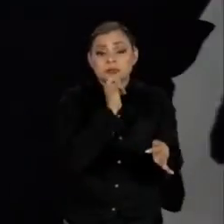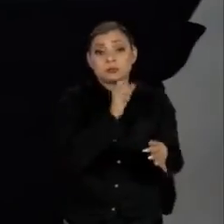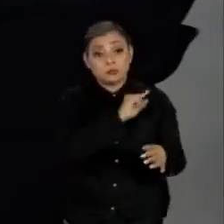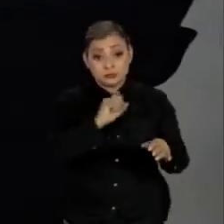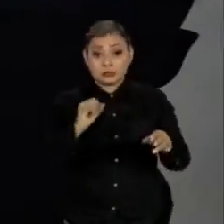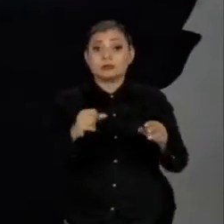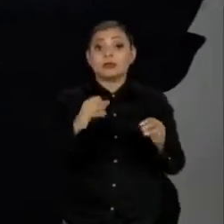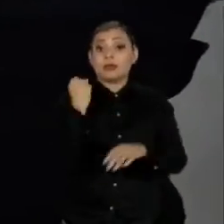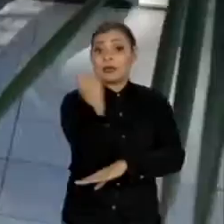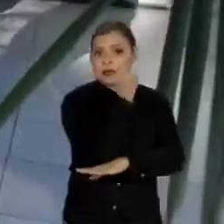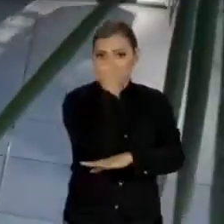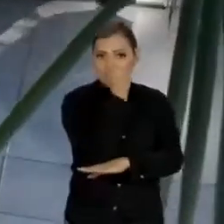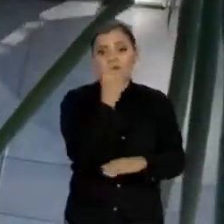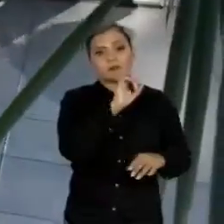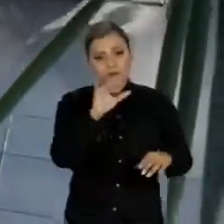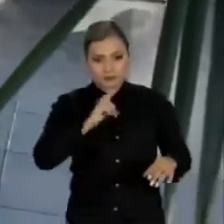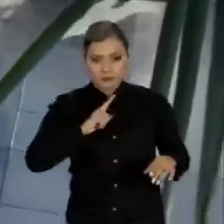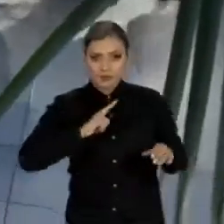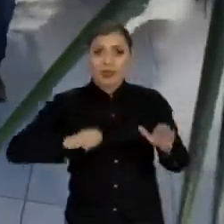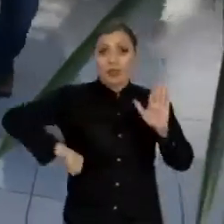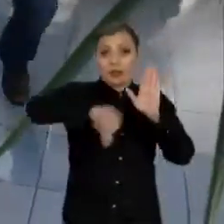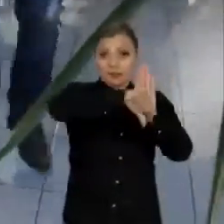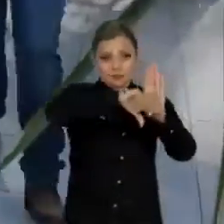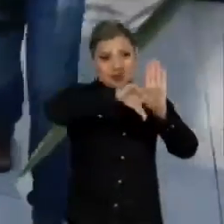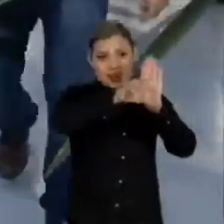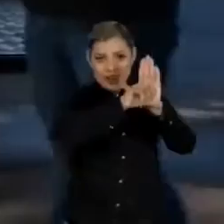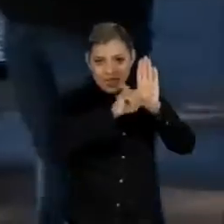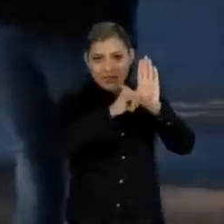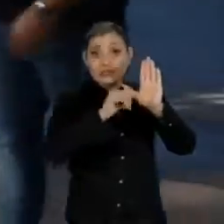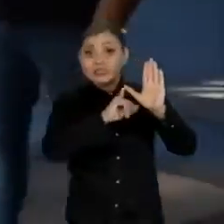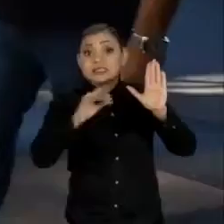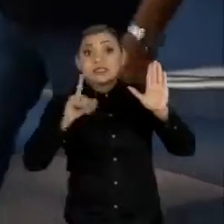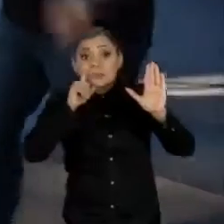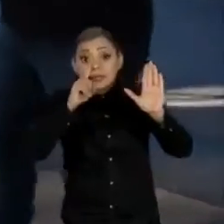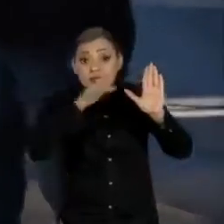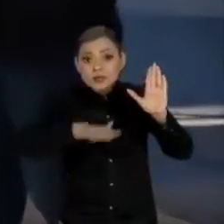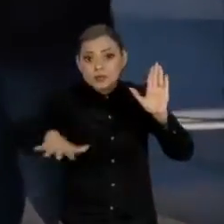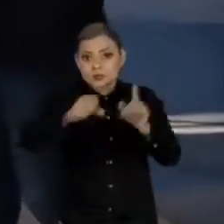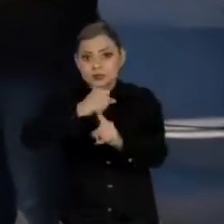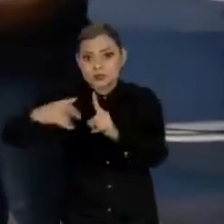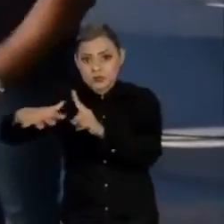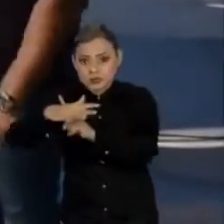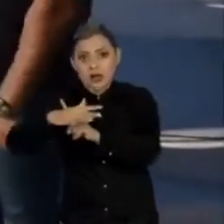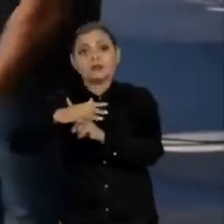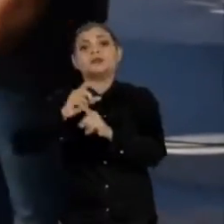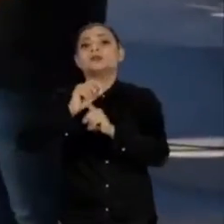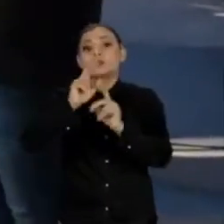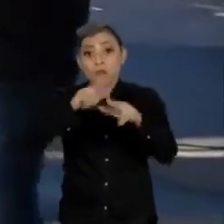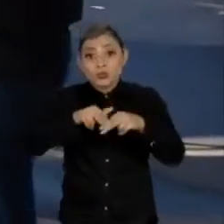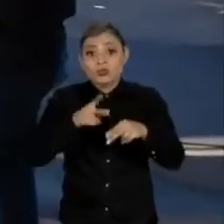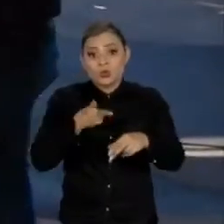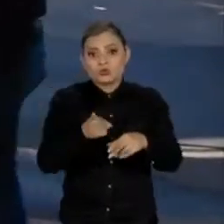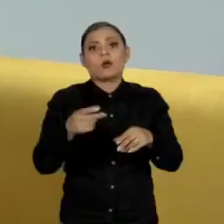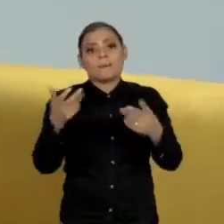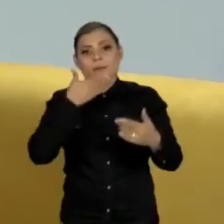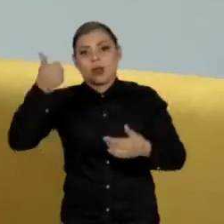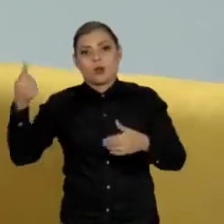situações previstas em lei em que a justiça vê risco à sociedade ou continuidade do crime.